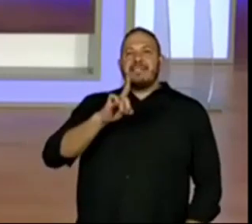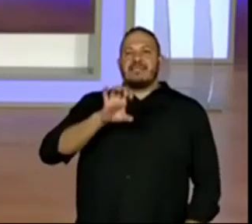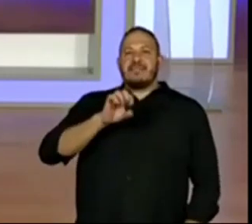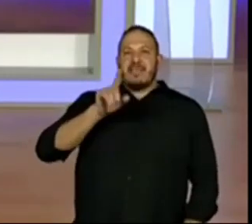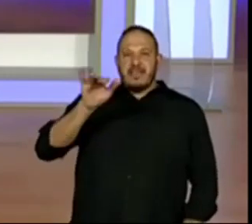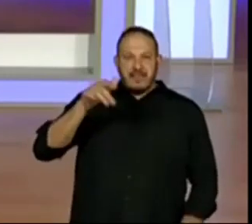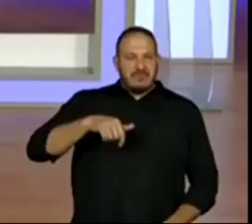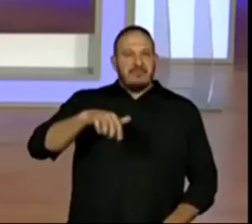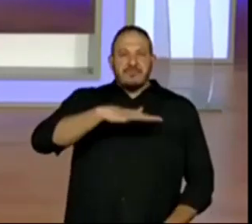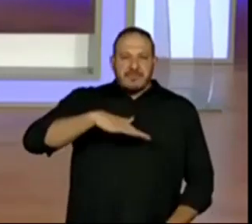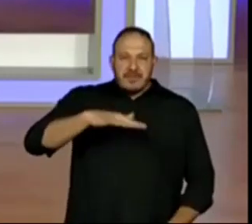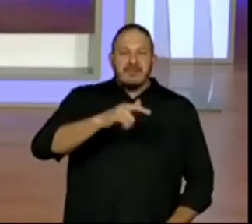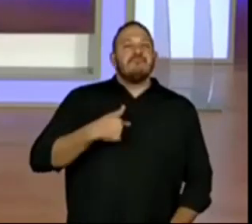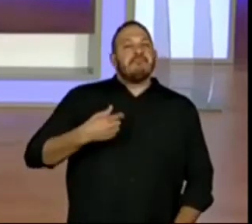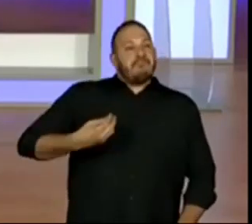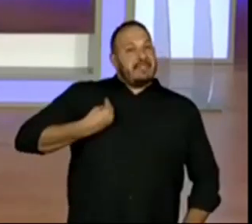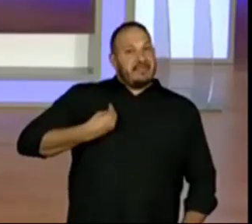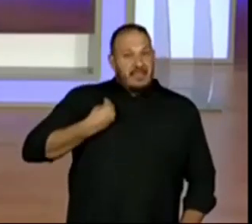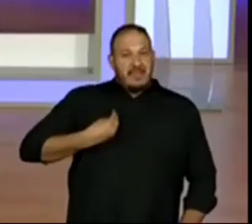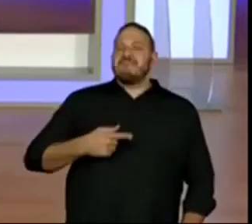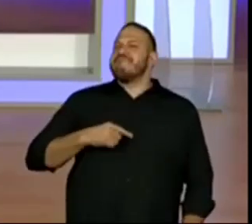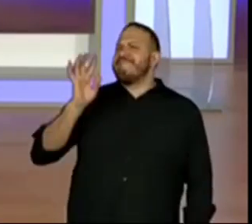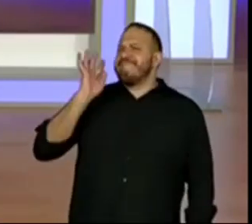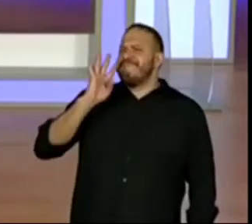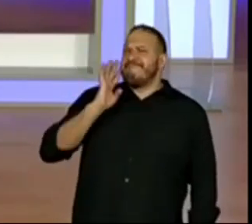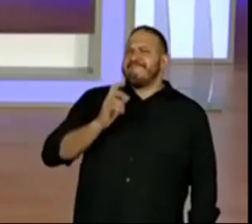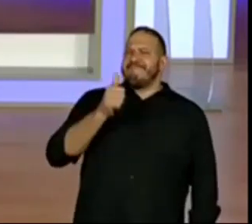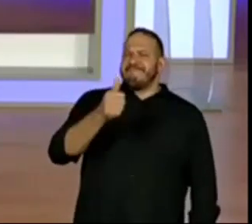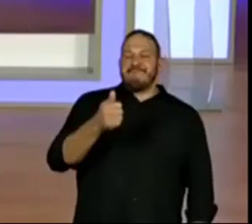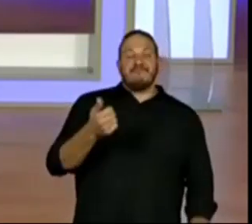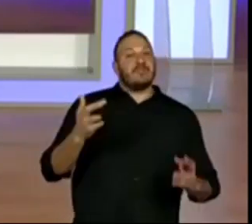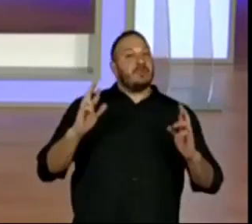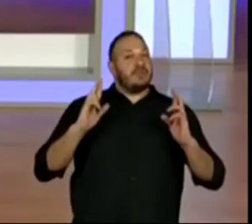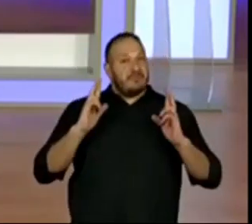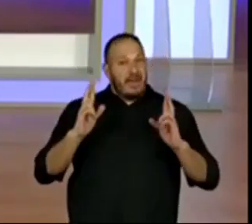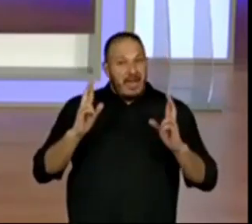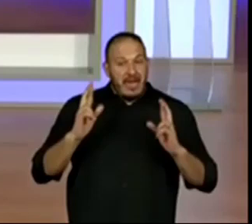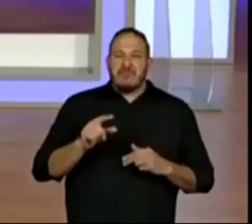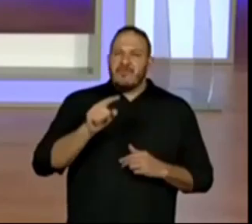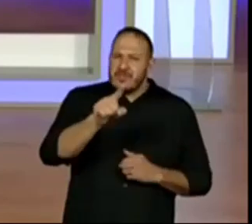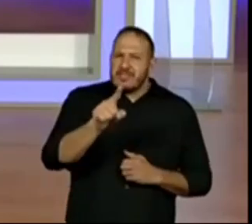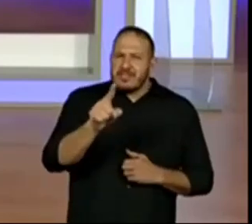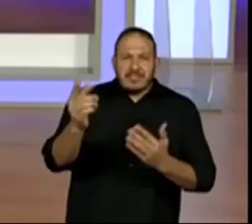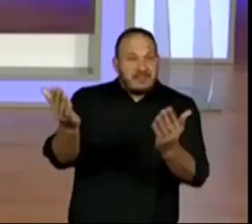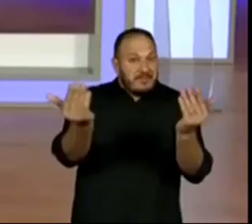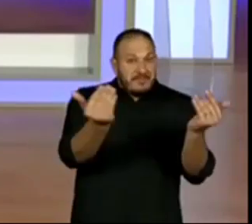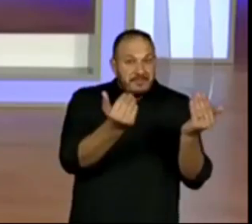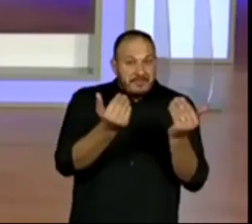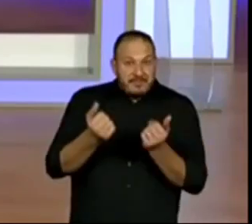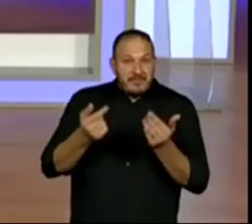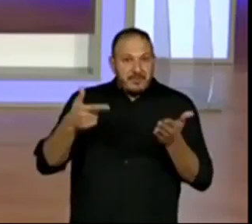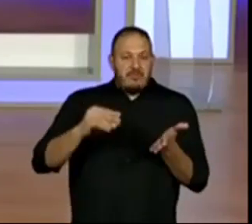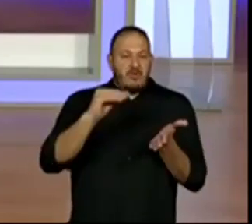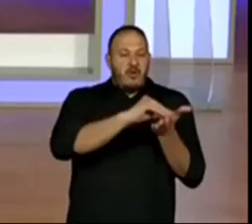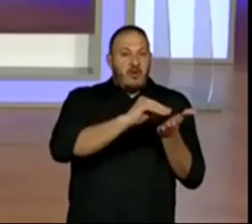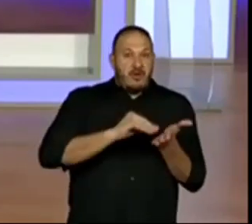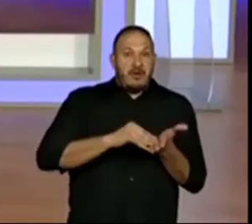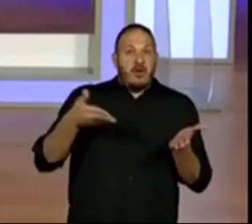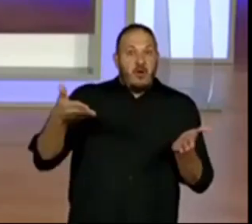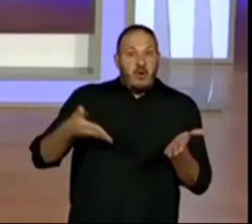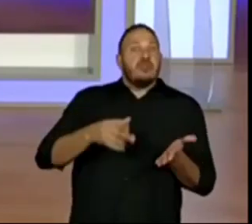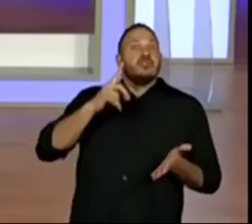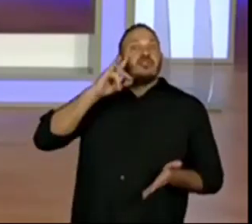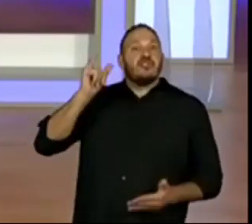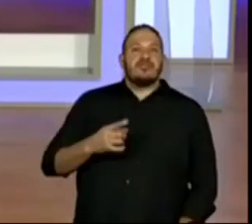Giannocario, presente. Legal! Eu espero que vocês se acheguem, coloquem a data de hoje. Hoje é dia